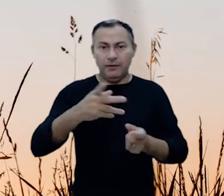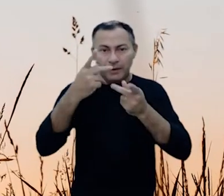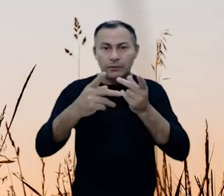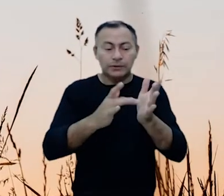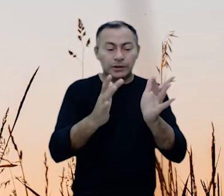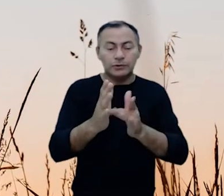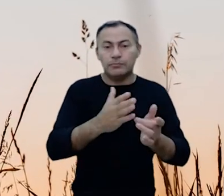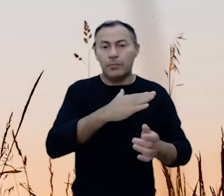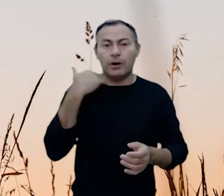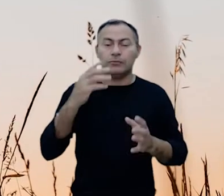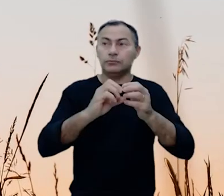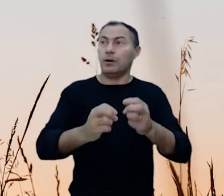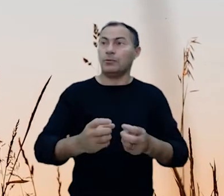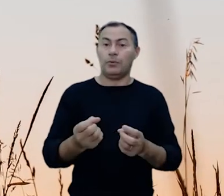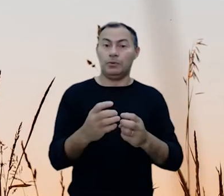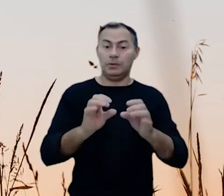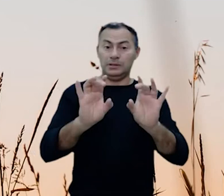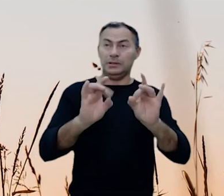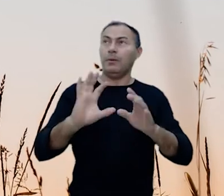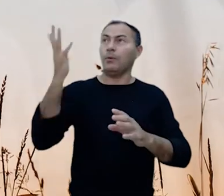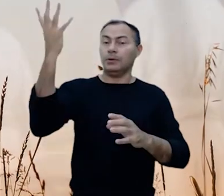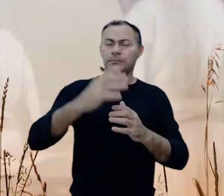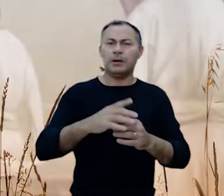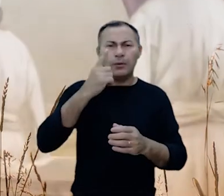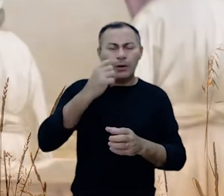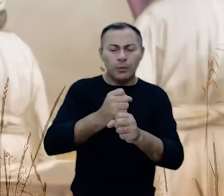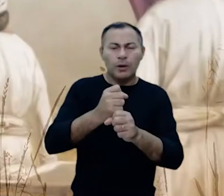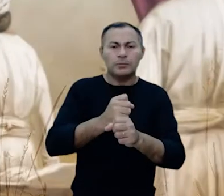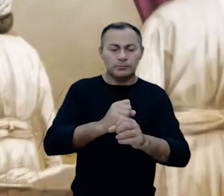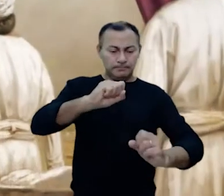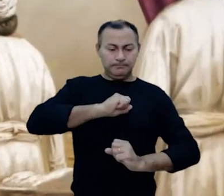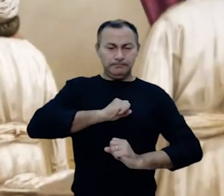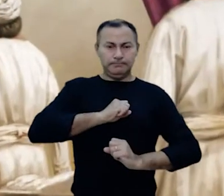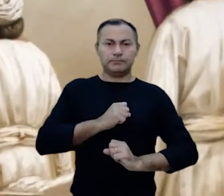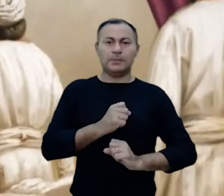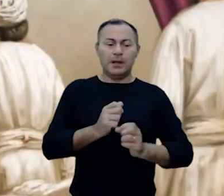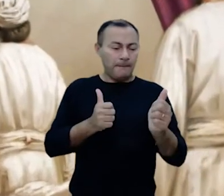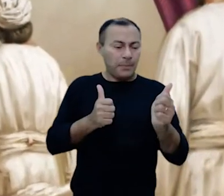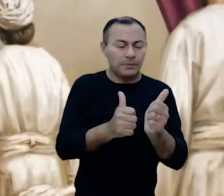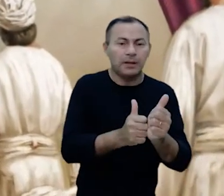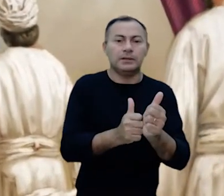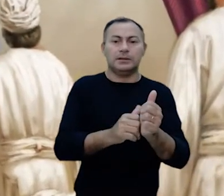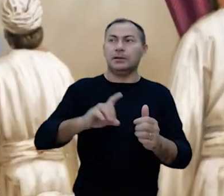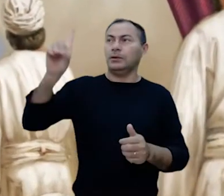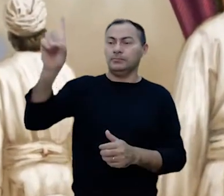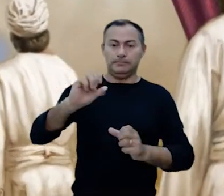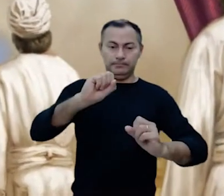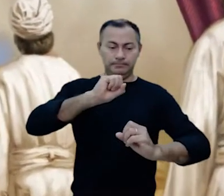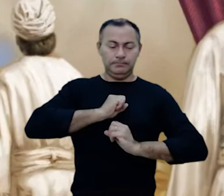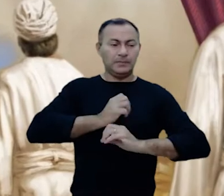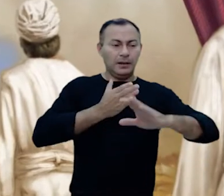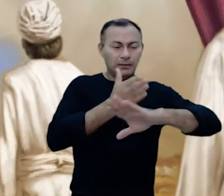extraordinário aconteceu. Lembre, uma vez, no ano, o sumo sacerdote ia, através disto, se aproximar de Deus.